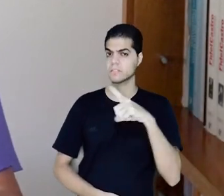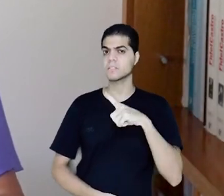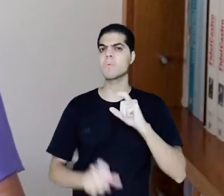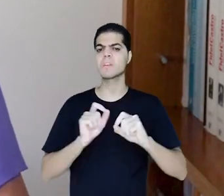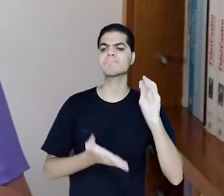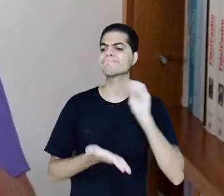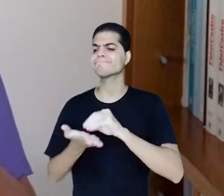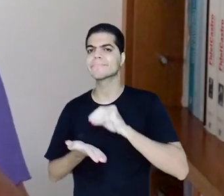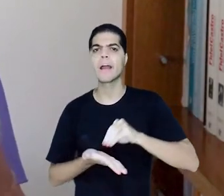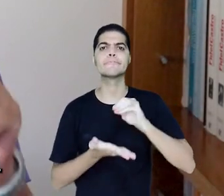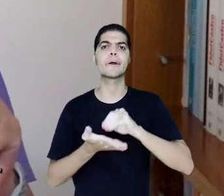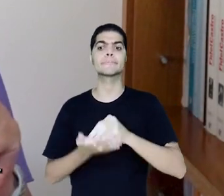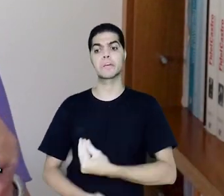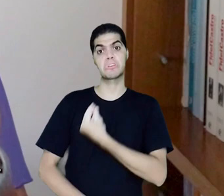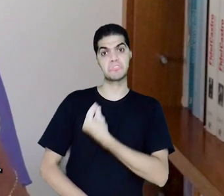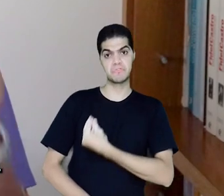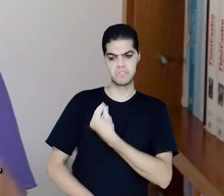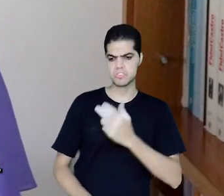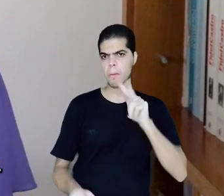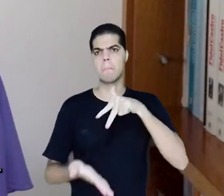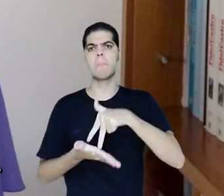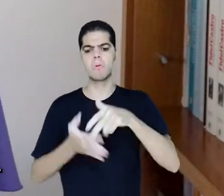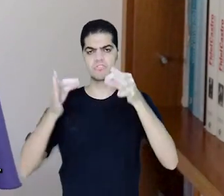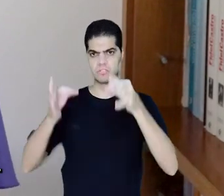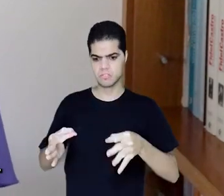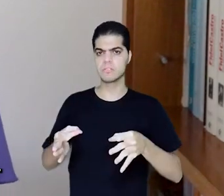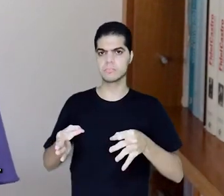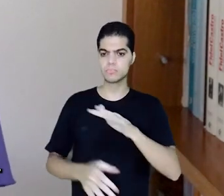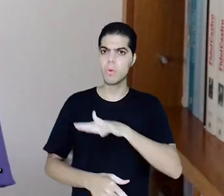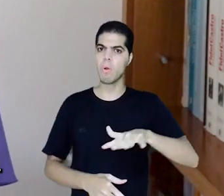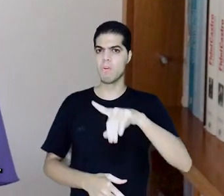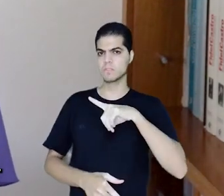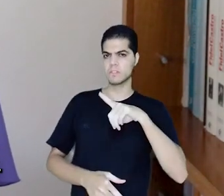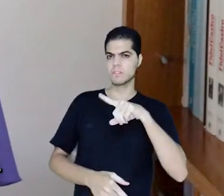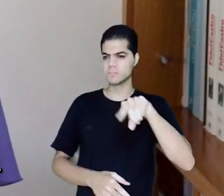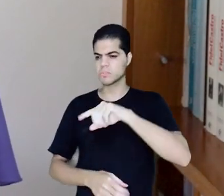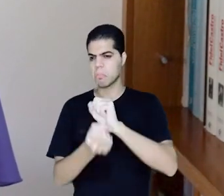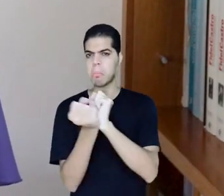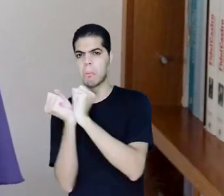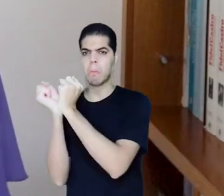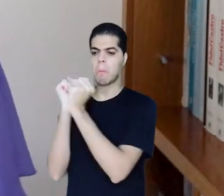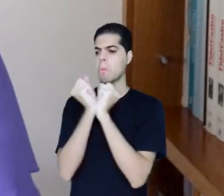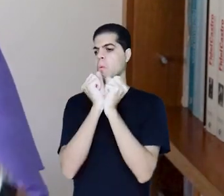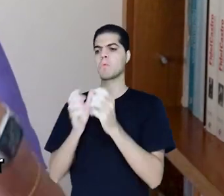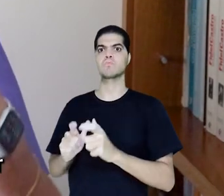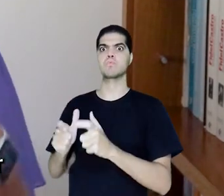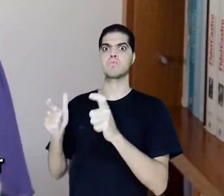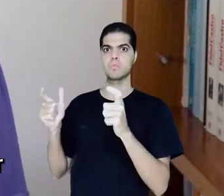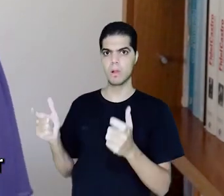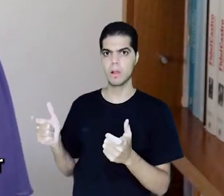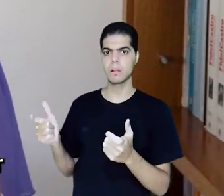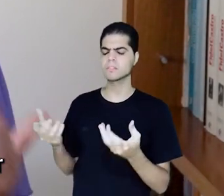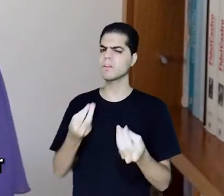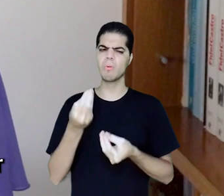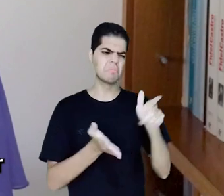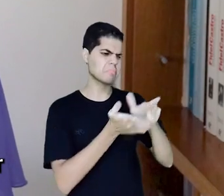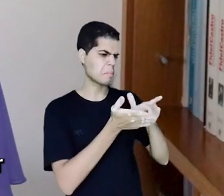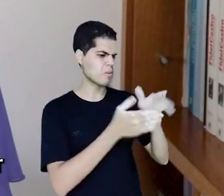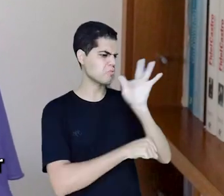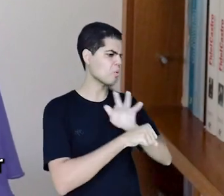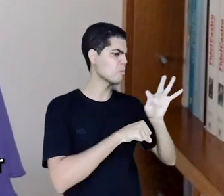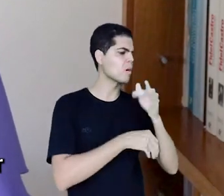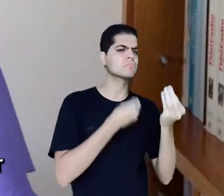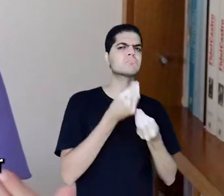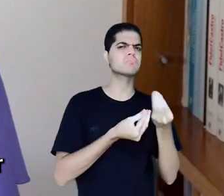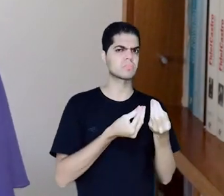condições de vida autônoma e digna para o imenso contingente de ex-escravos. Tão formal que só começou